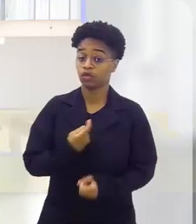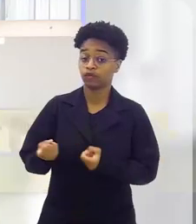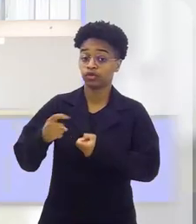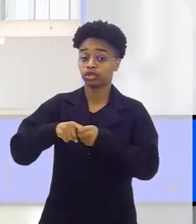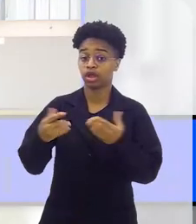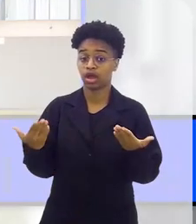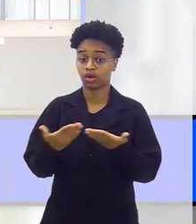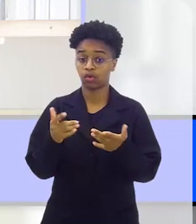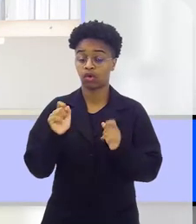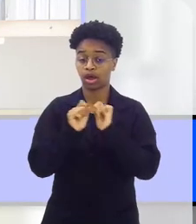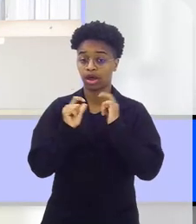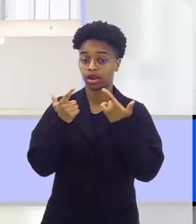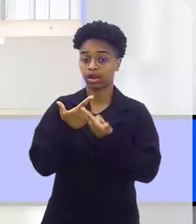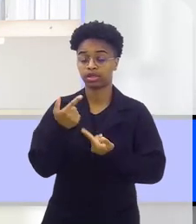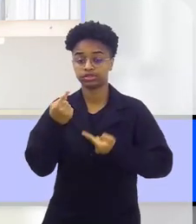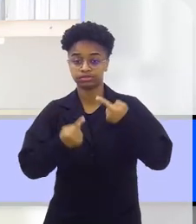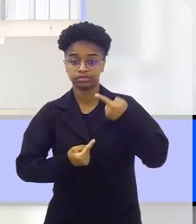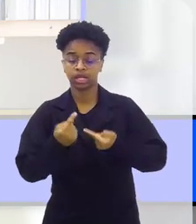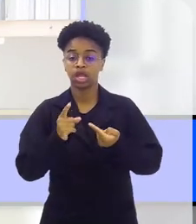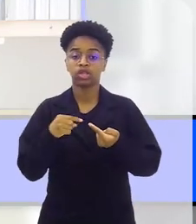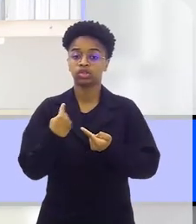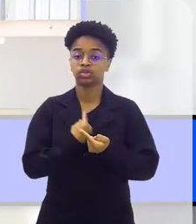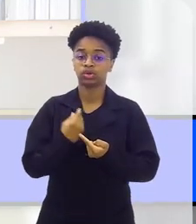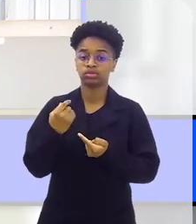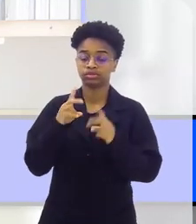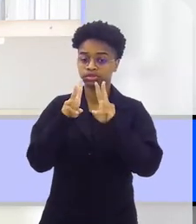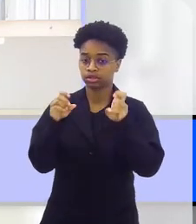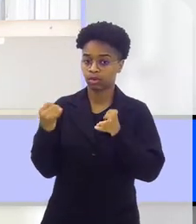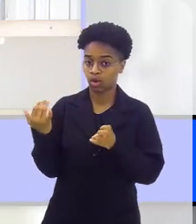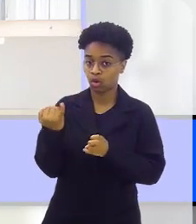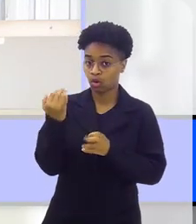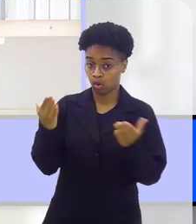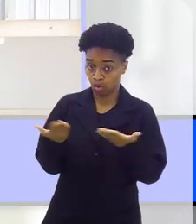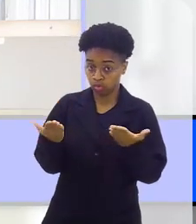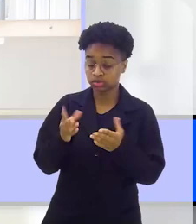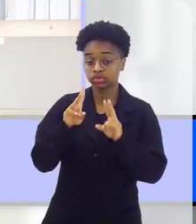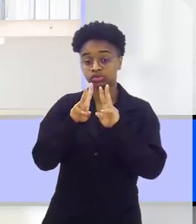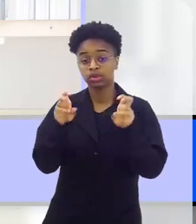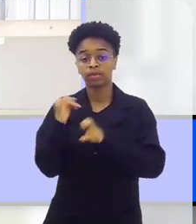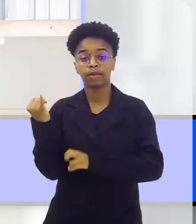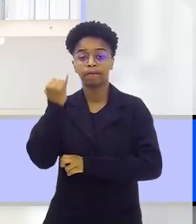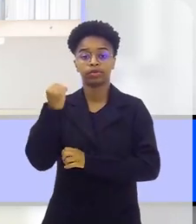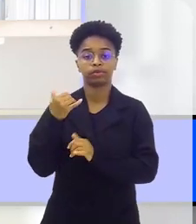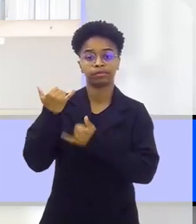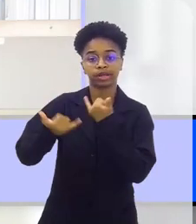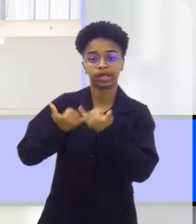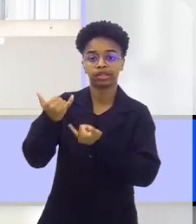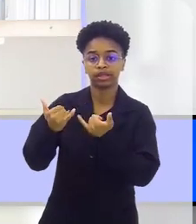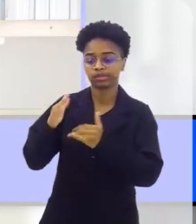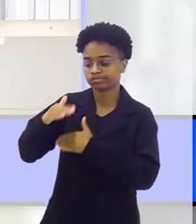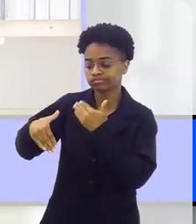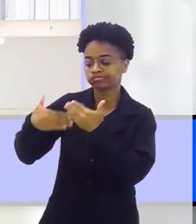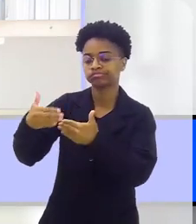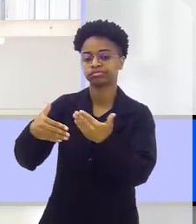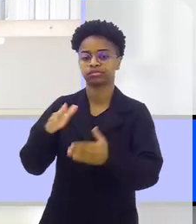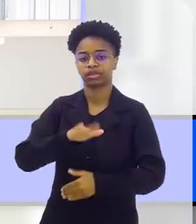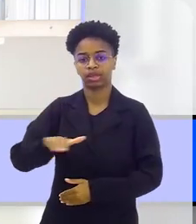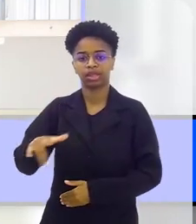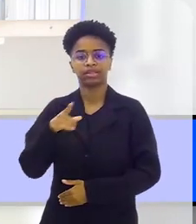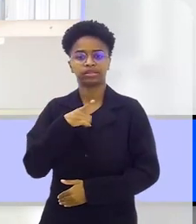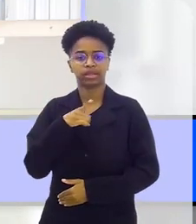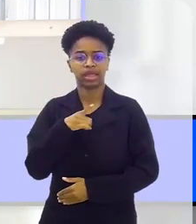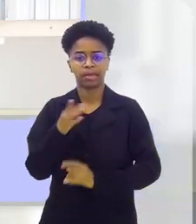Voltamos com o Alerj Debate. Nossa conversa de hoje é sobre a importância de brincadeiras no desenvolvimento infantil.